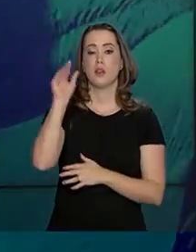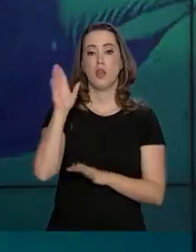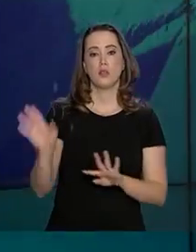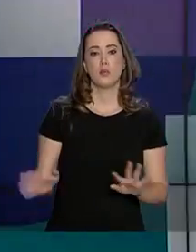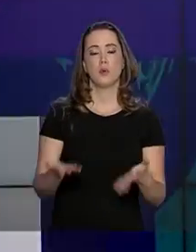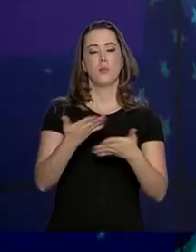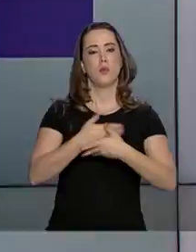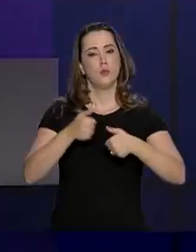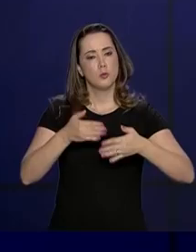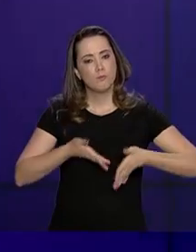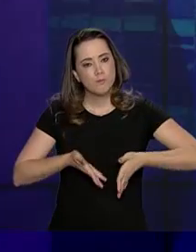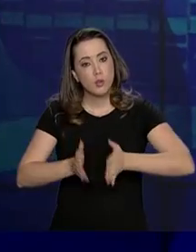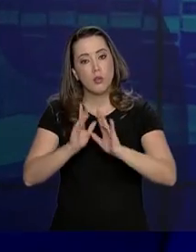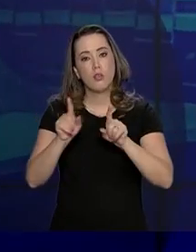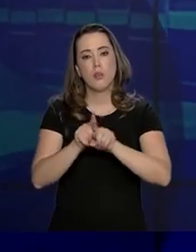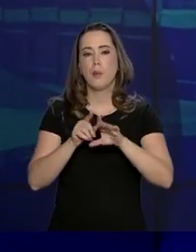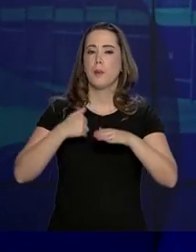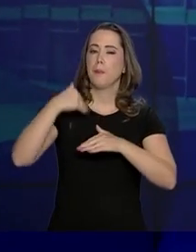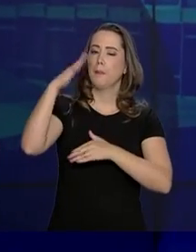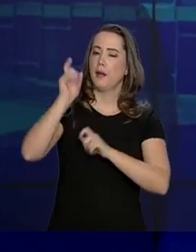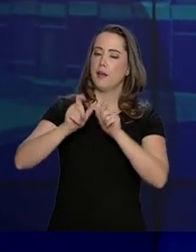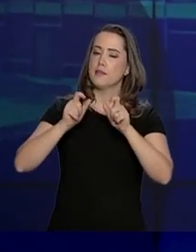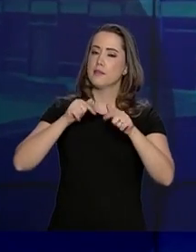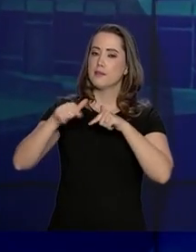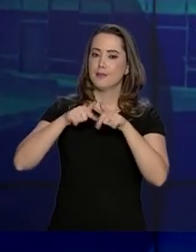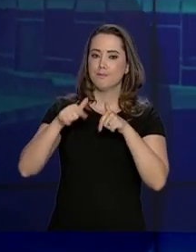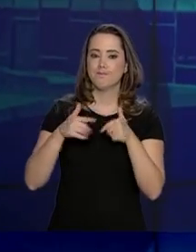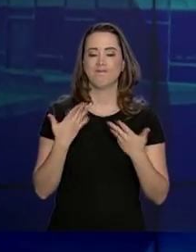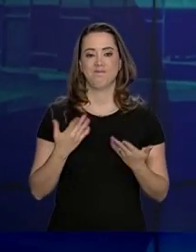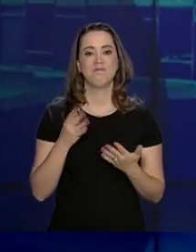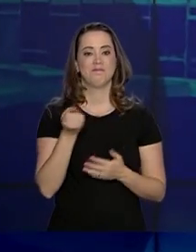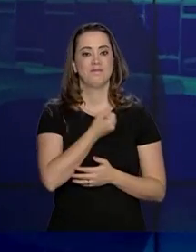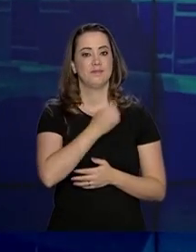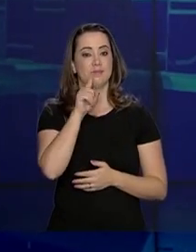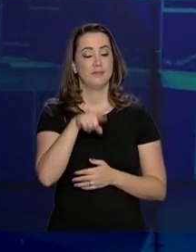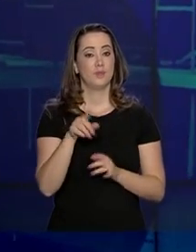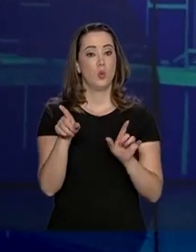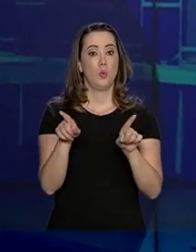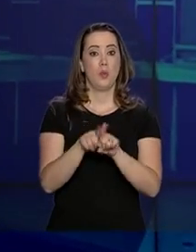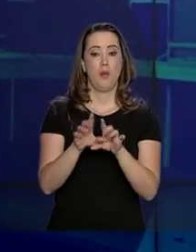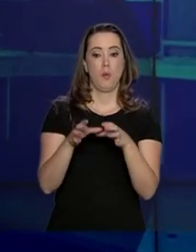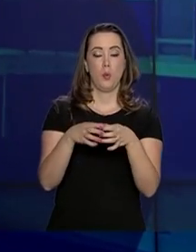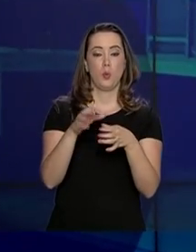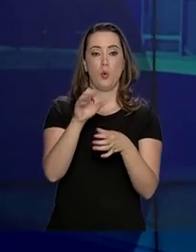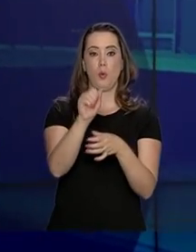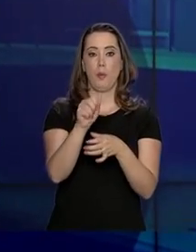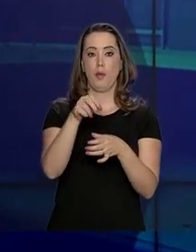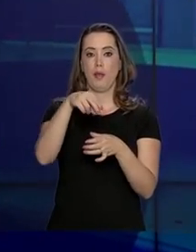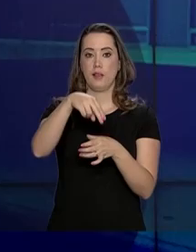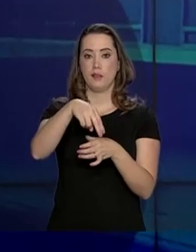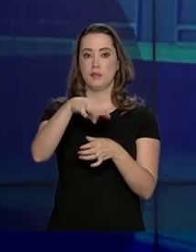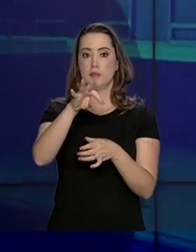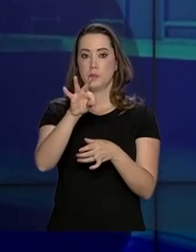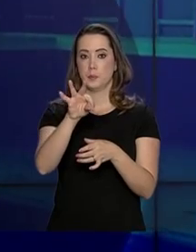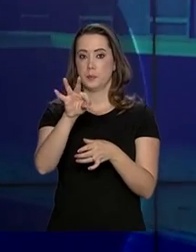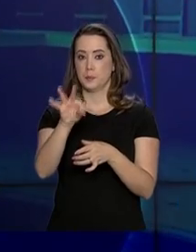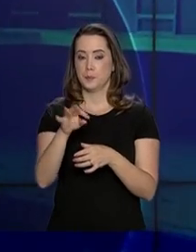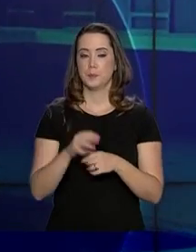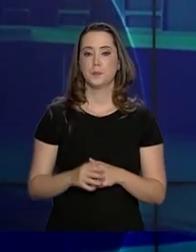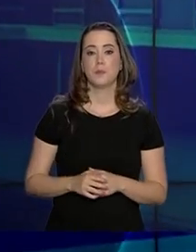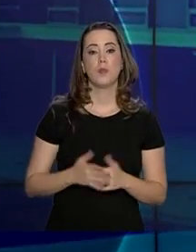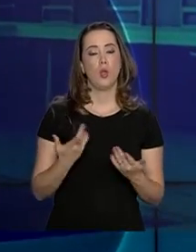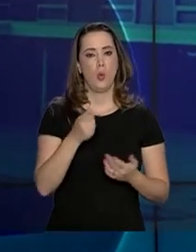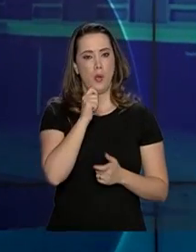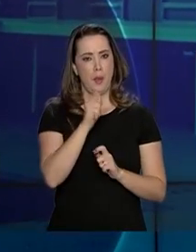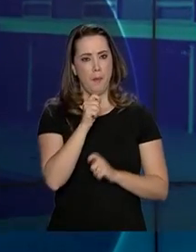de melhorias nas estradas, aumento da oferta de empregos. Os dados são da ANTT, a Agência Nacional de Transportes Terrestres.